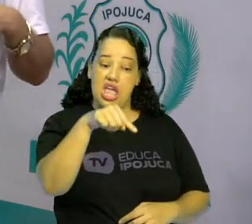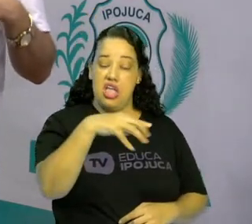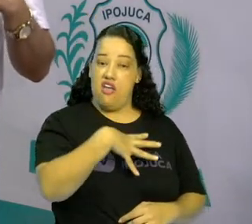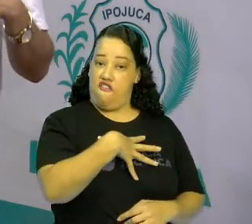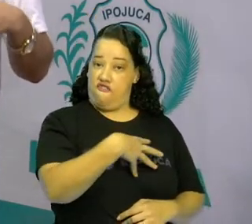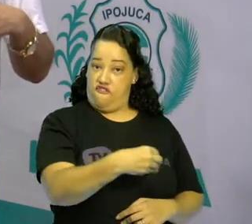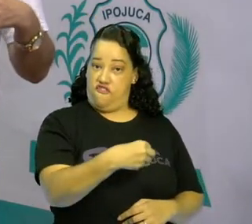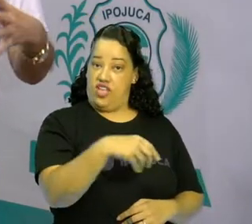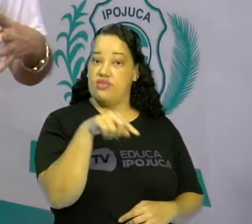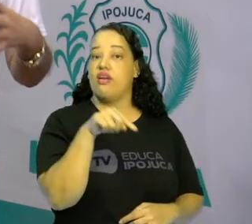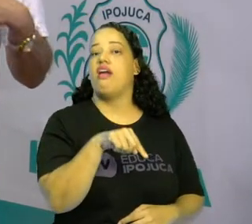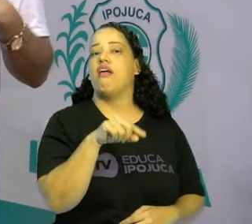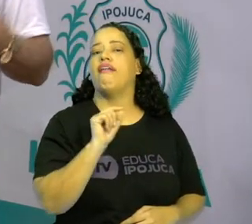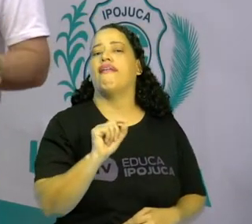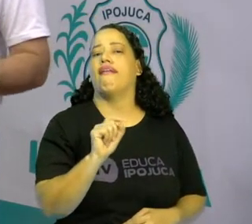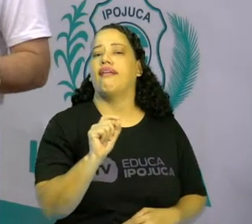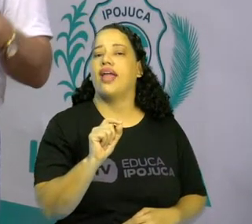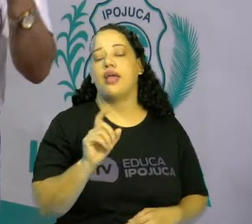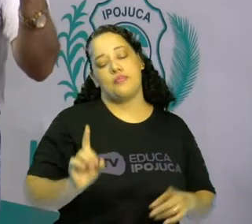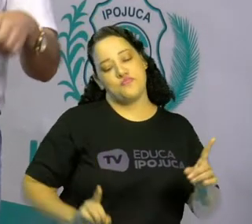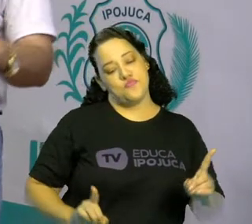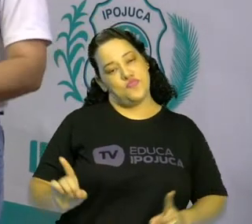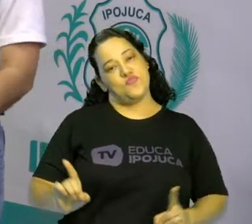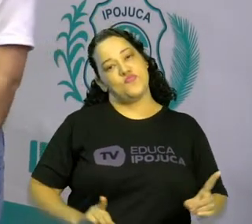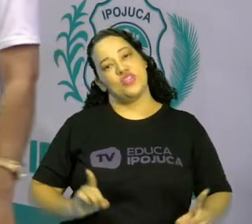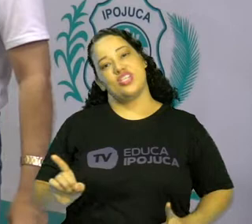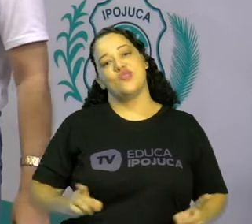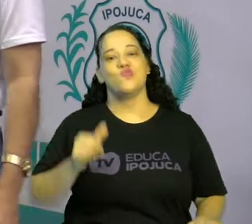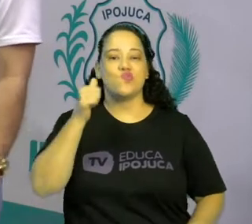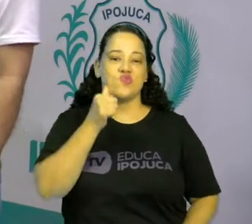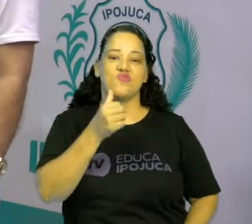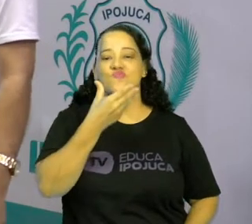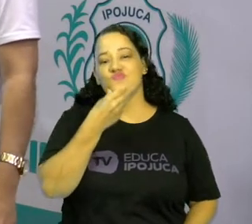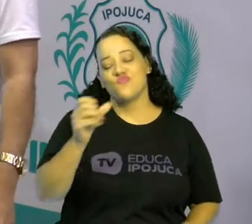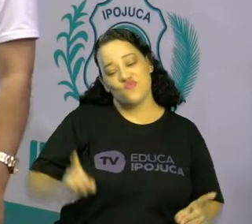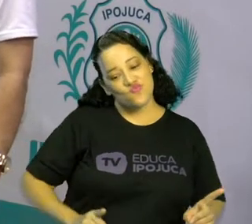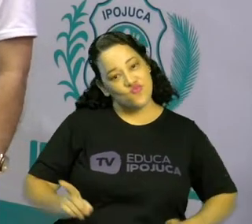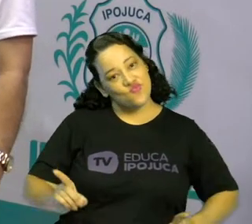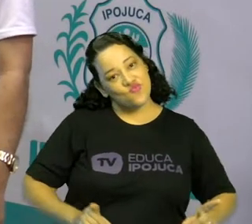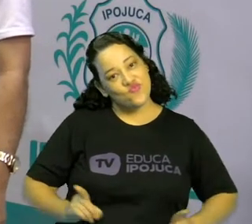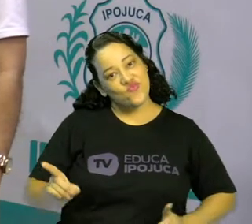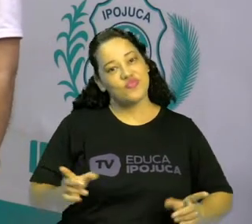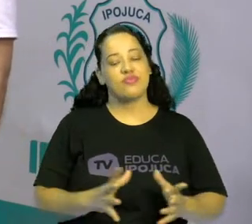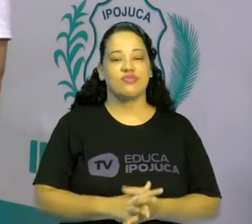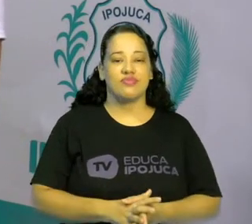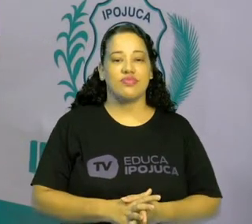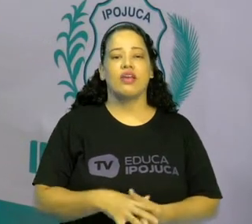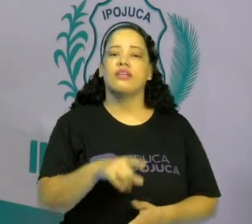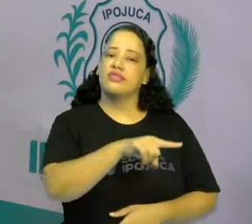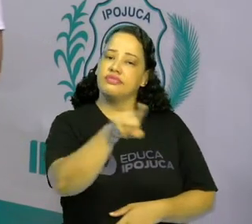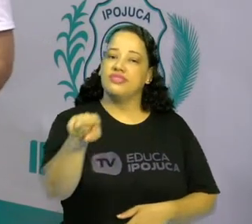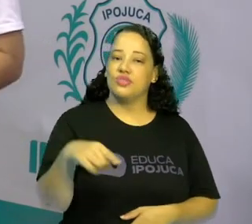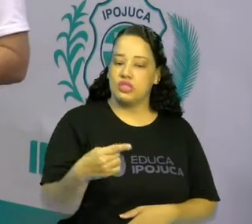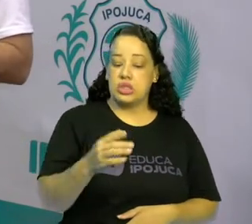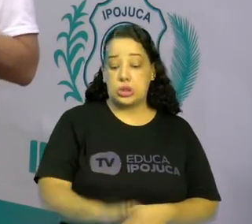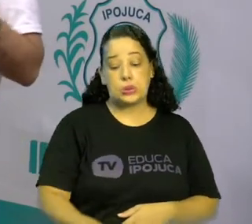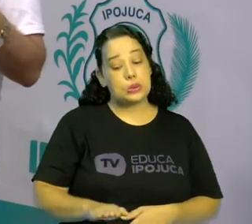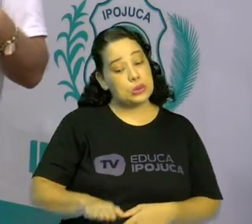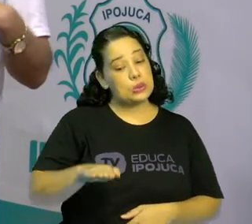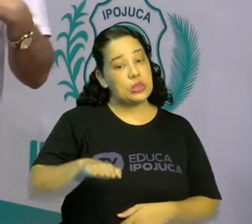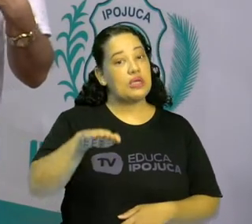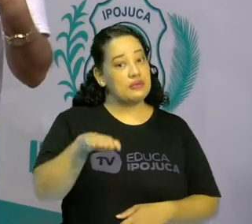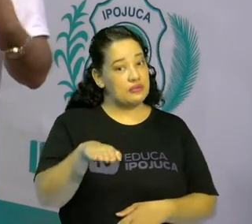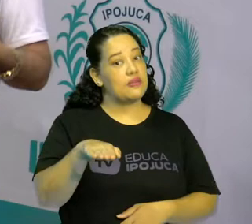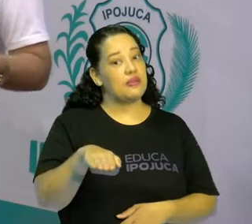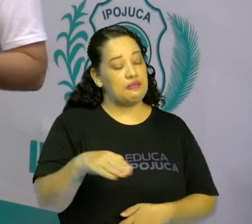minhas tias são os meus primos, isso mesmo. Bom, como vocês já cresceram bastante